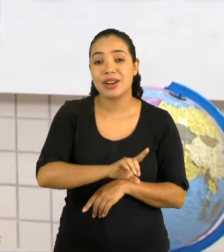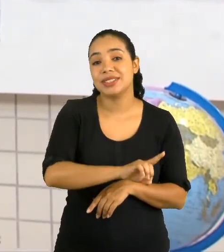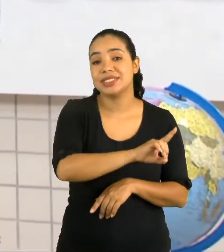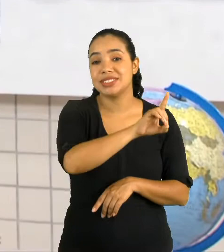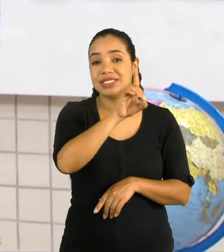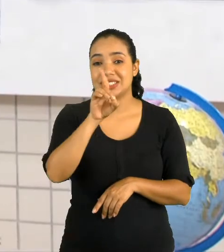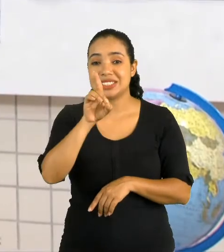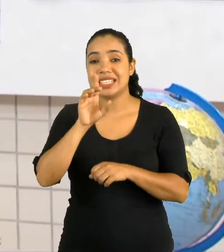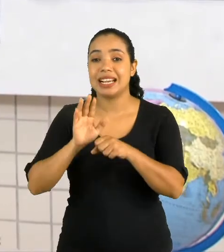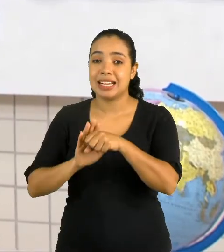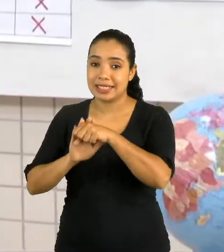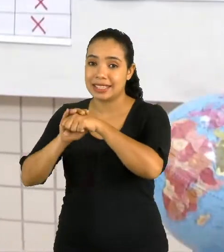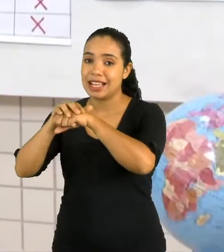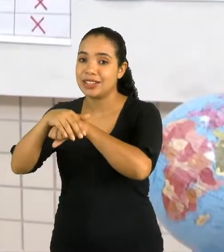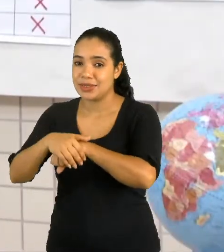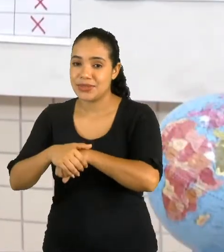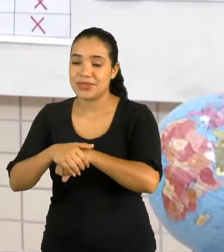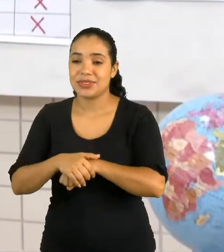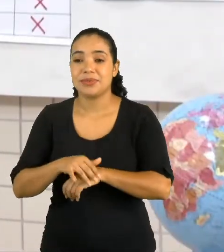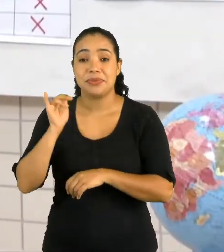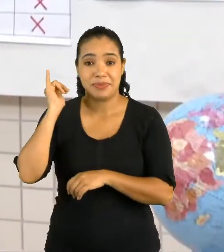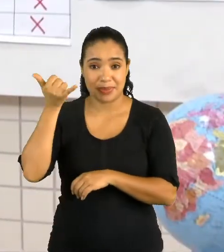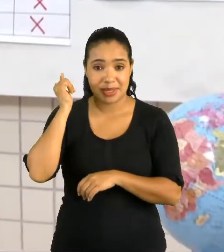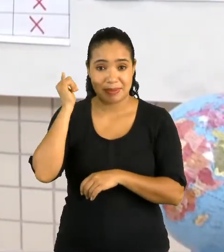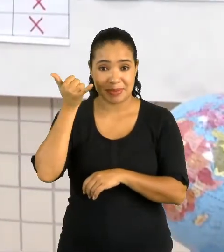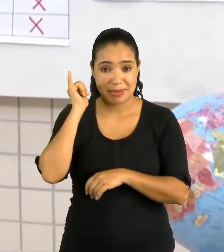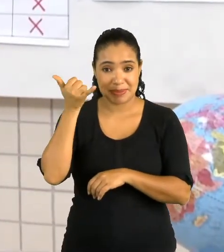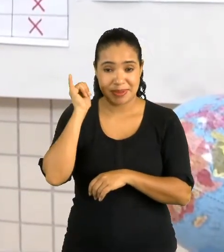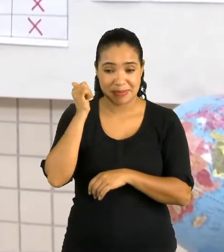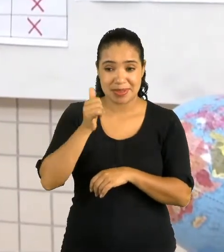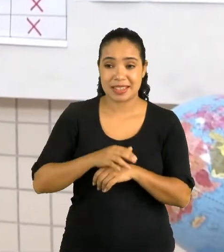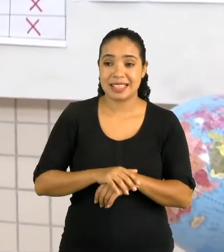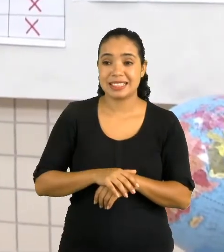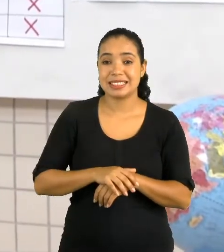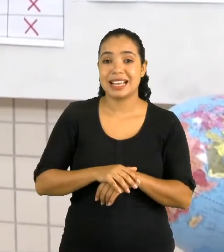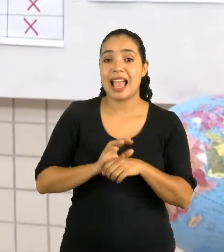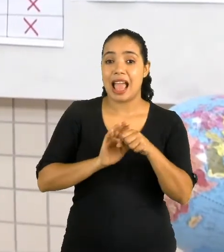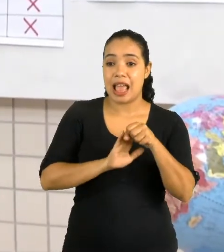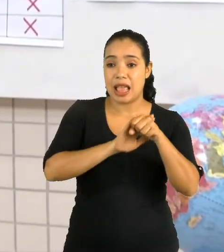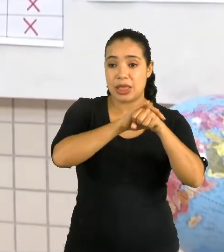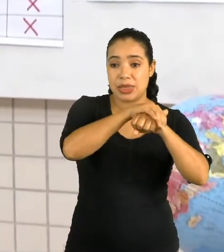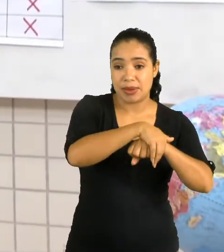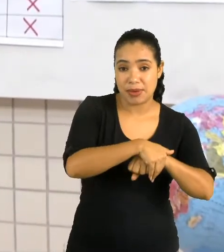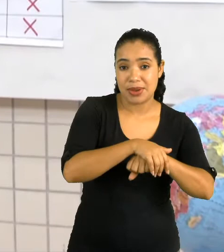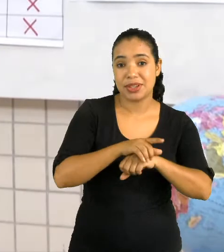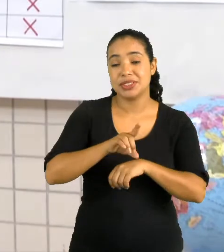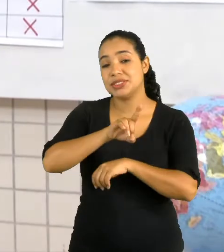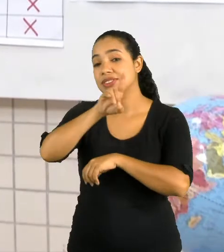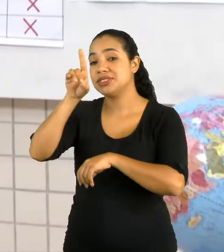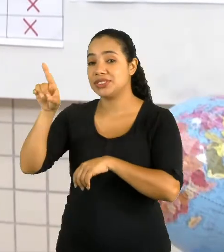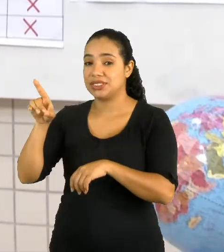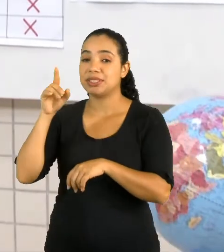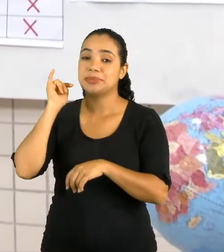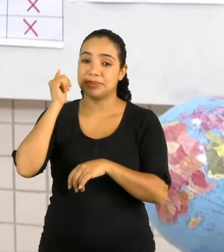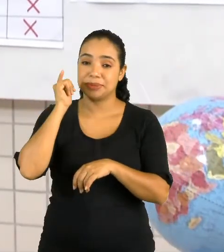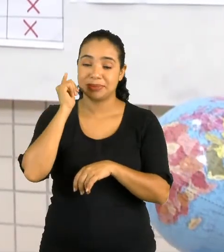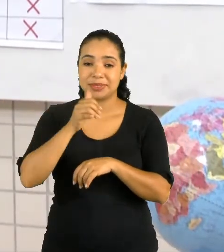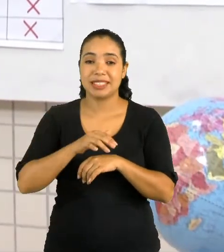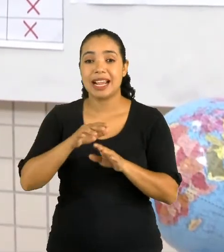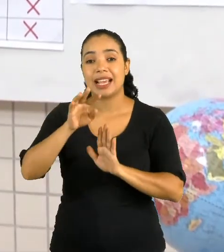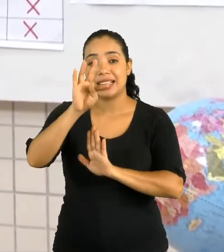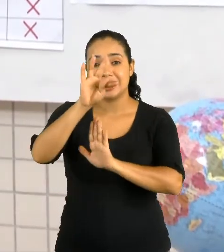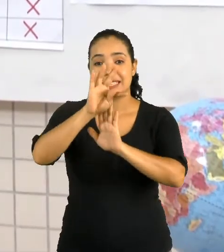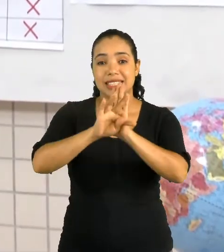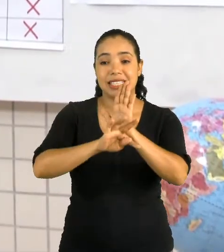e a noite. O título da história é A Noite e o Dia. Texto